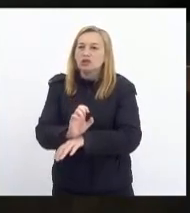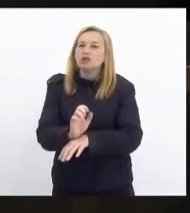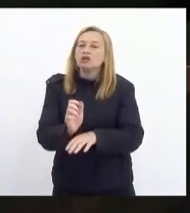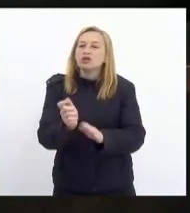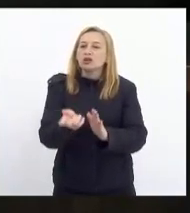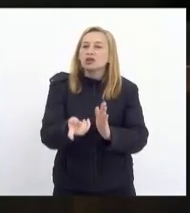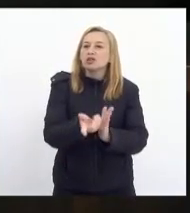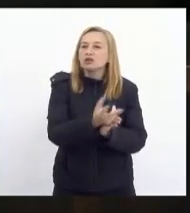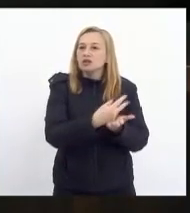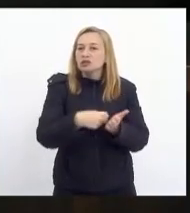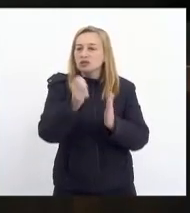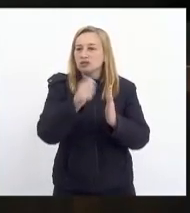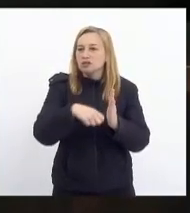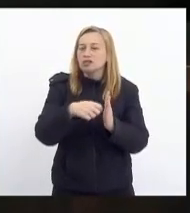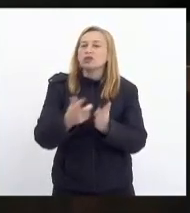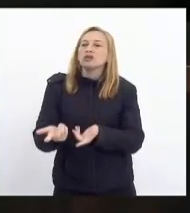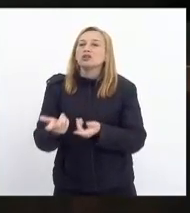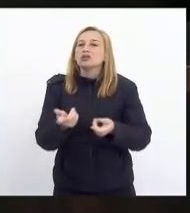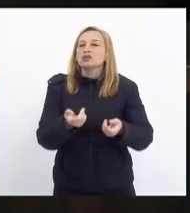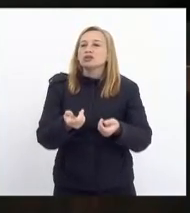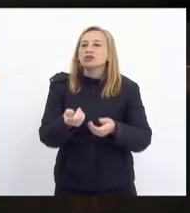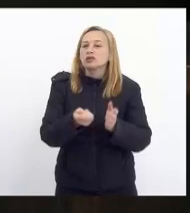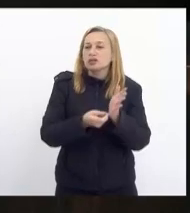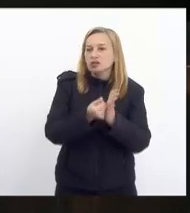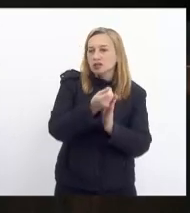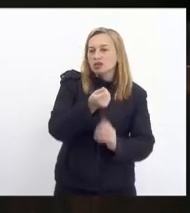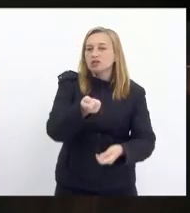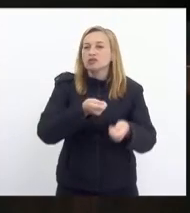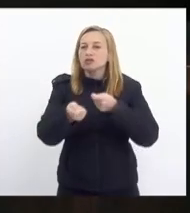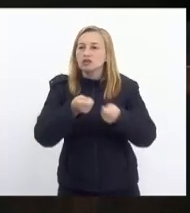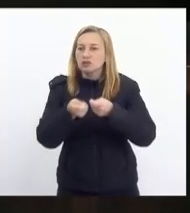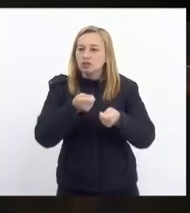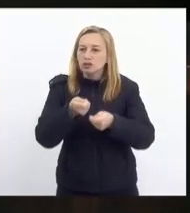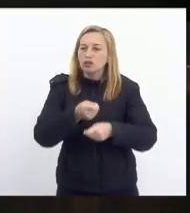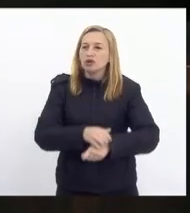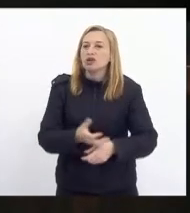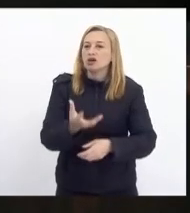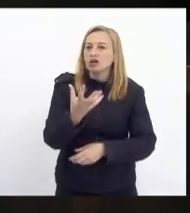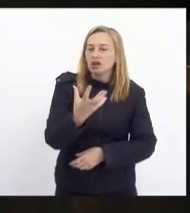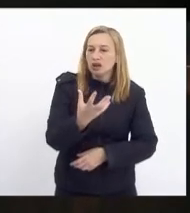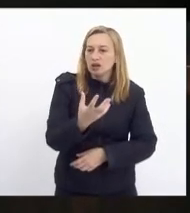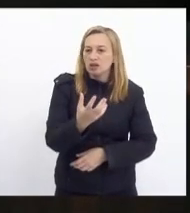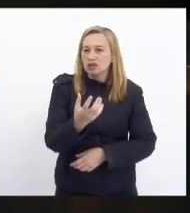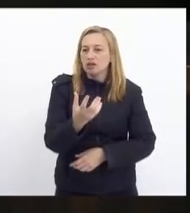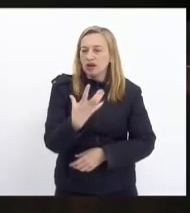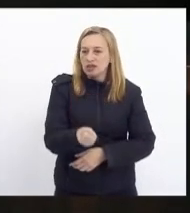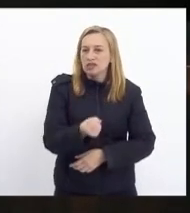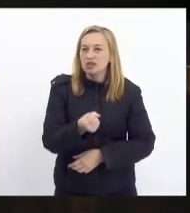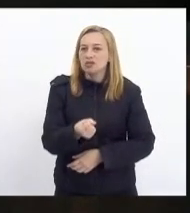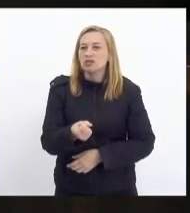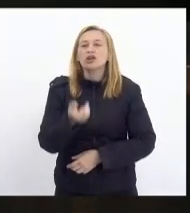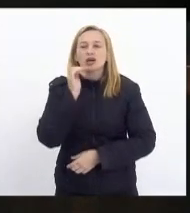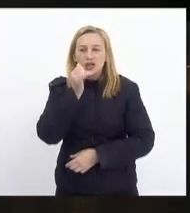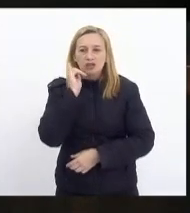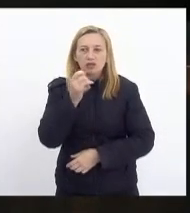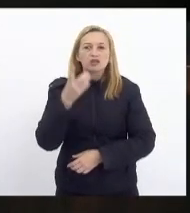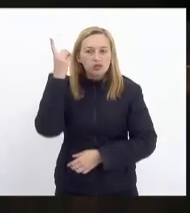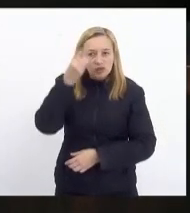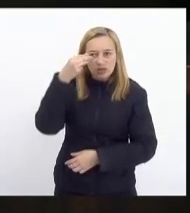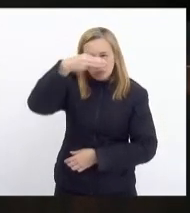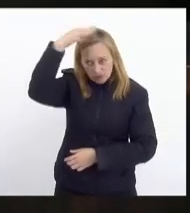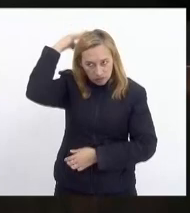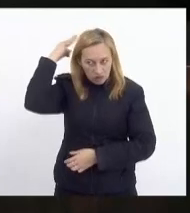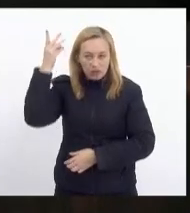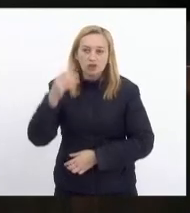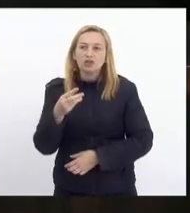Estaduais favorável e de Orçamento Financeiro, Finanças, Fiscalização Financeira e Controle favorável. Relatores do deputado Márcio Pacheco,